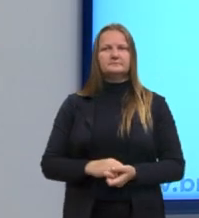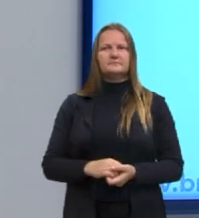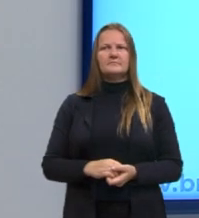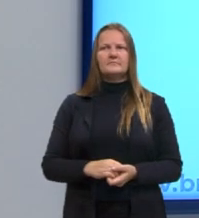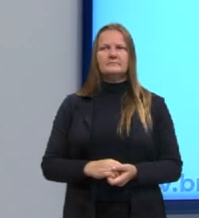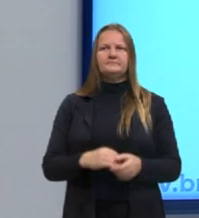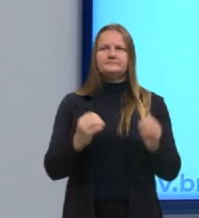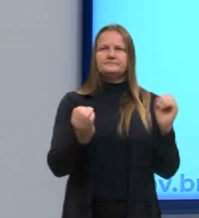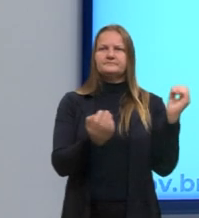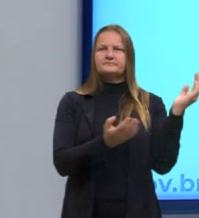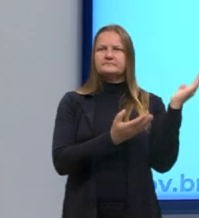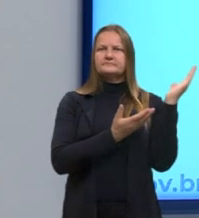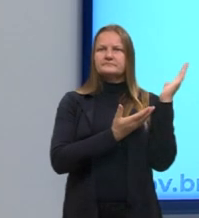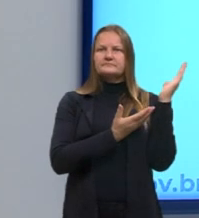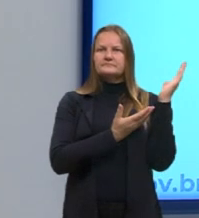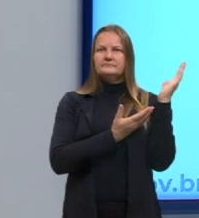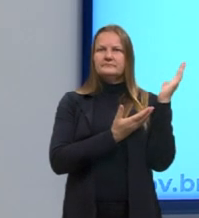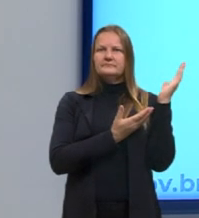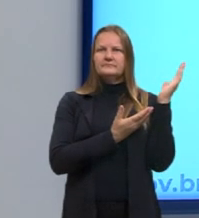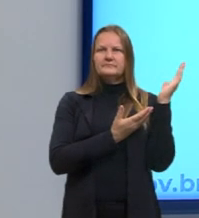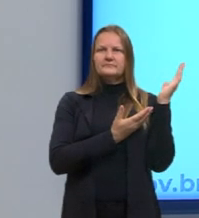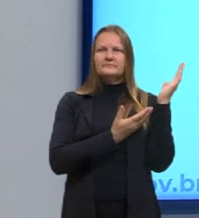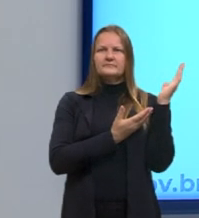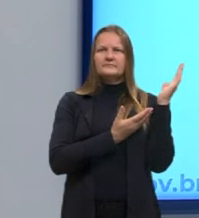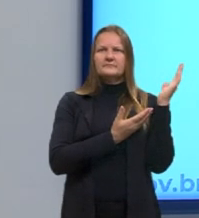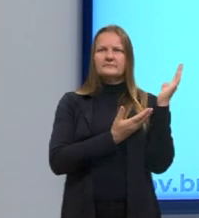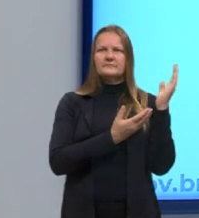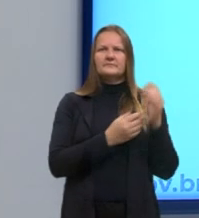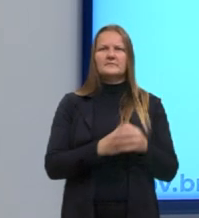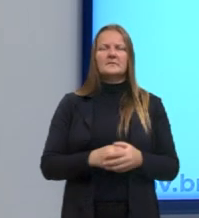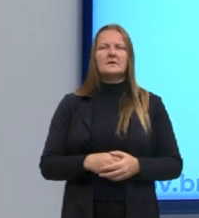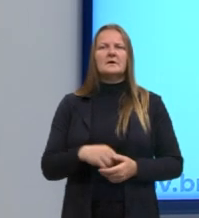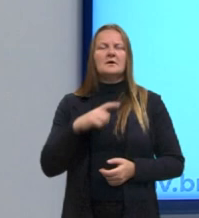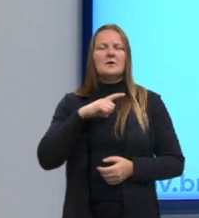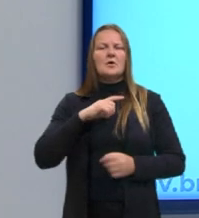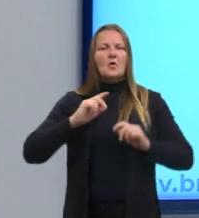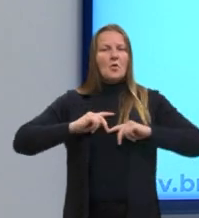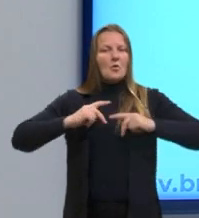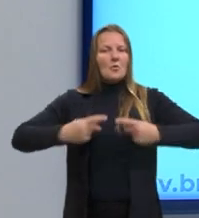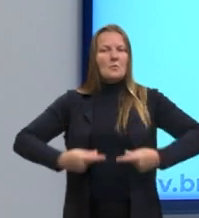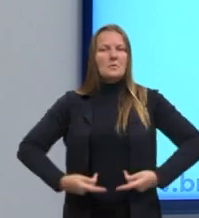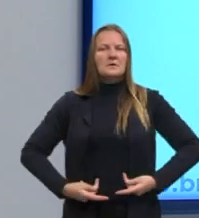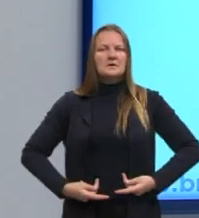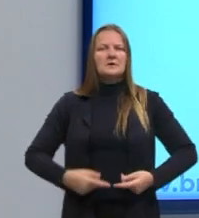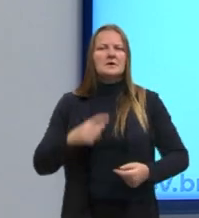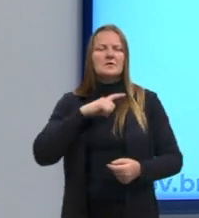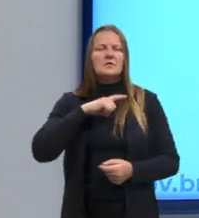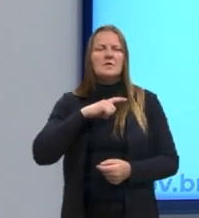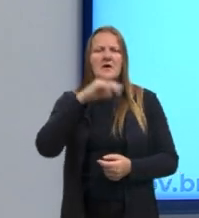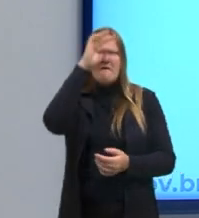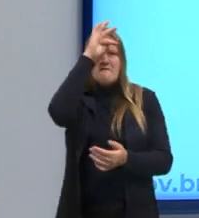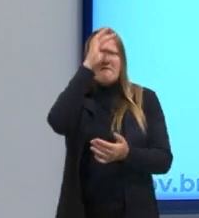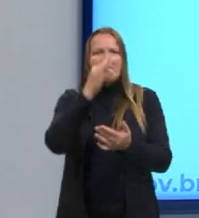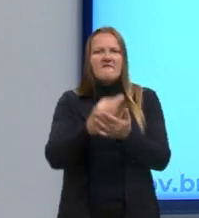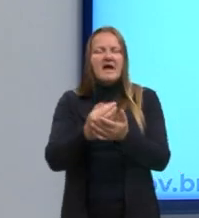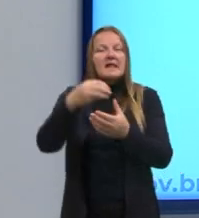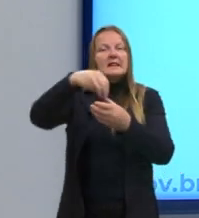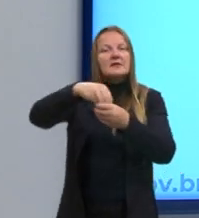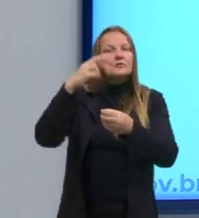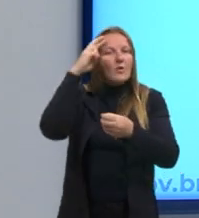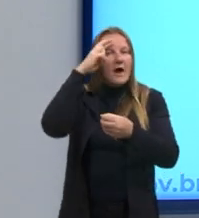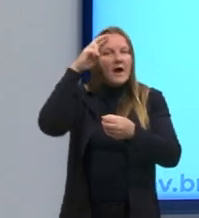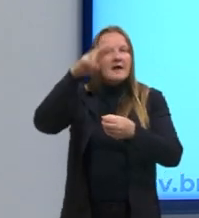só, olha só. A secularização e humanização, fé na racionalidade. Agora